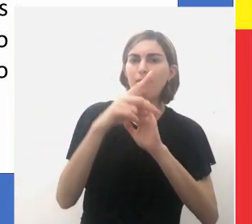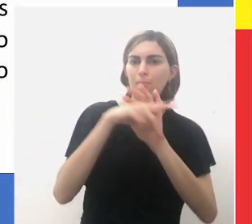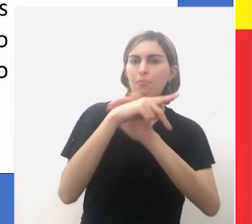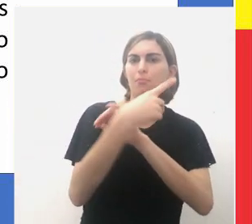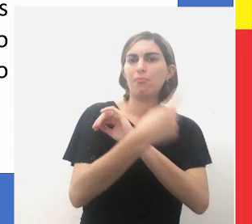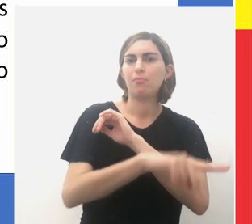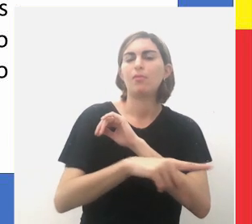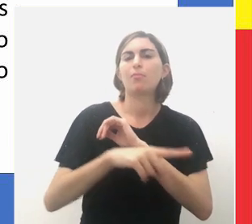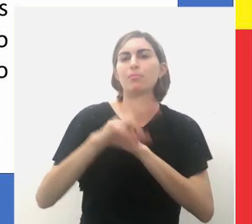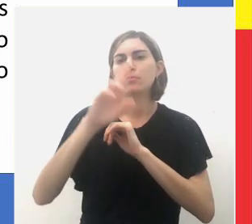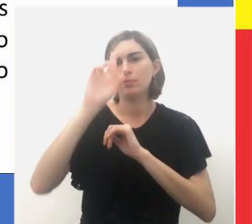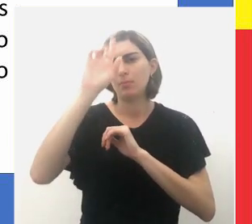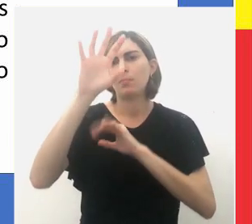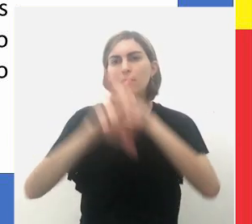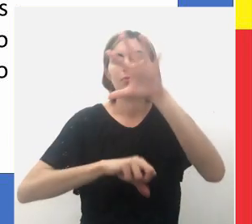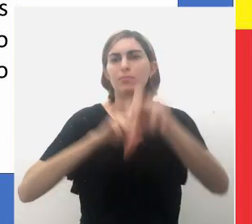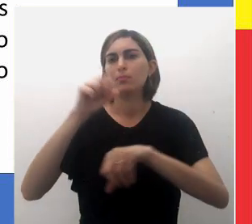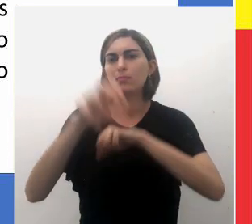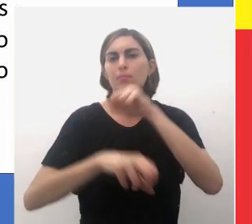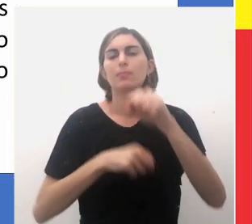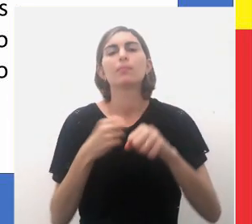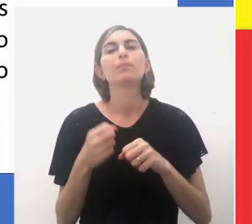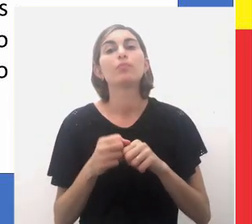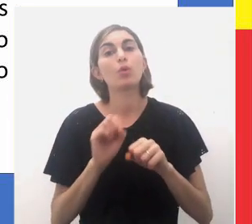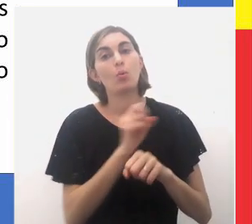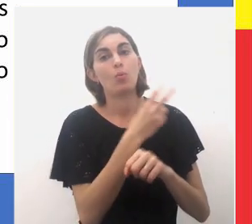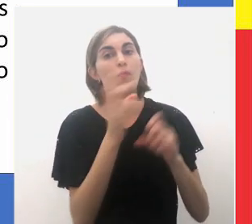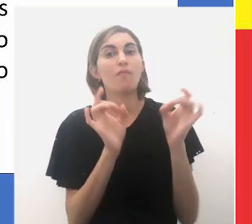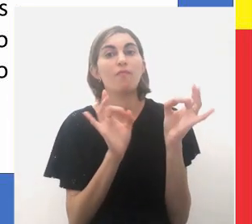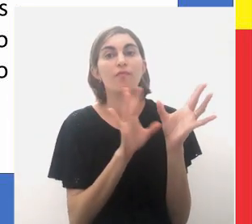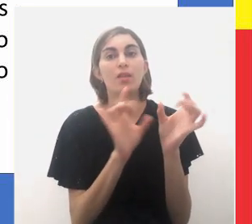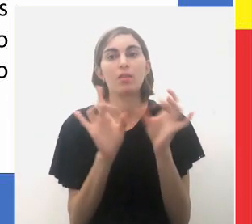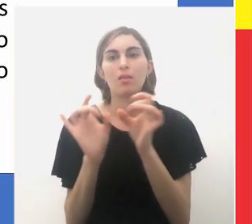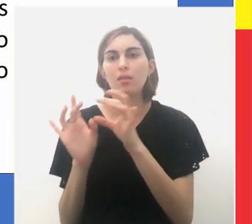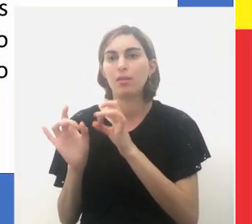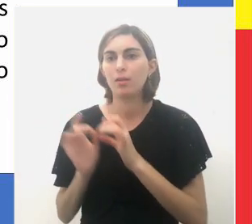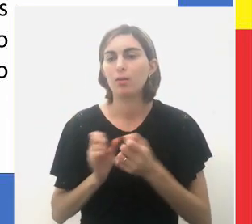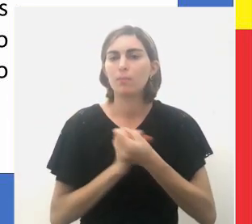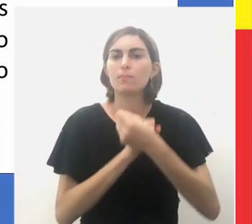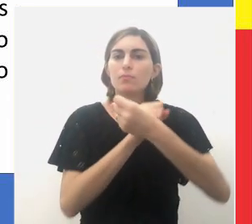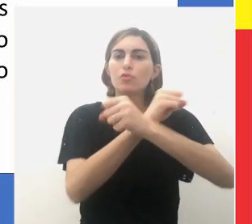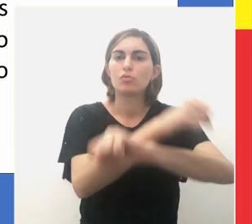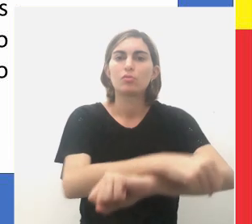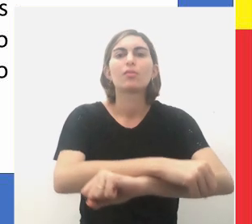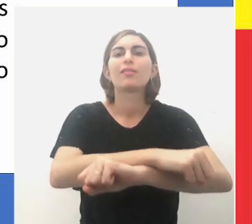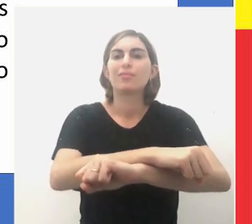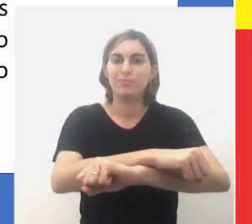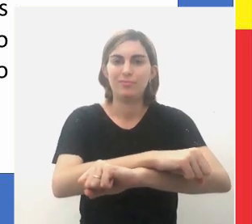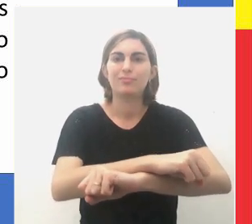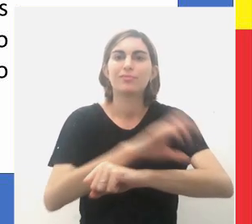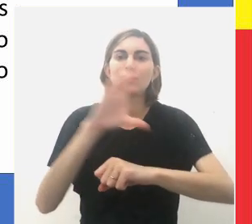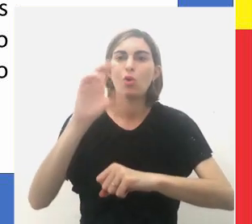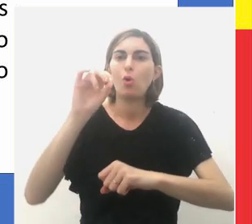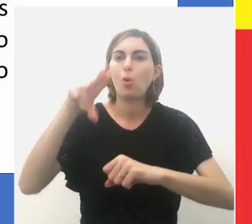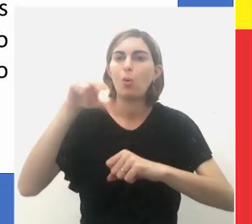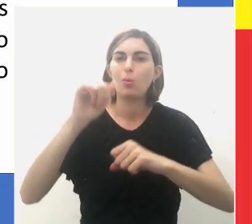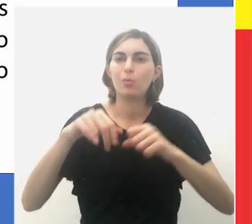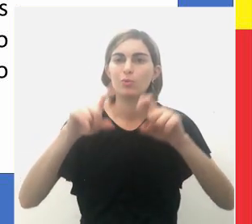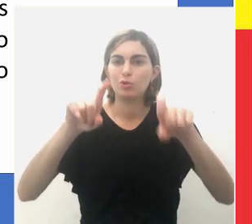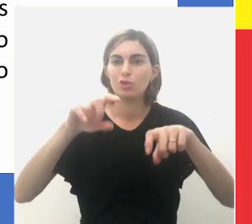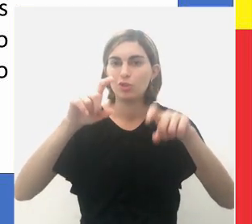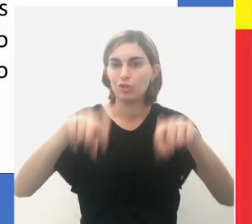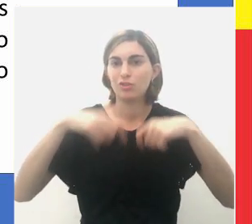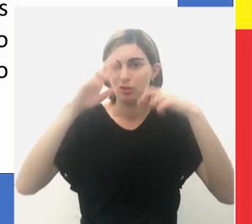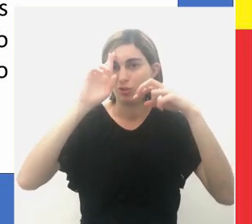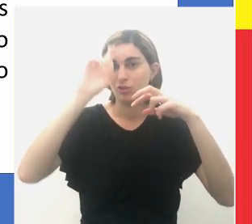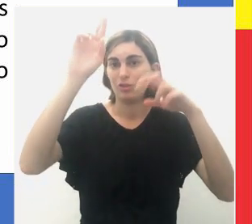de seus captores. Ou eram vendidos como escravos aos colonos,